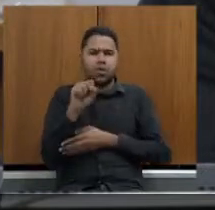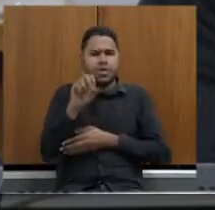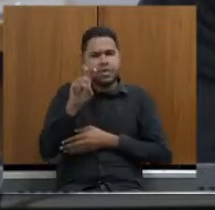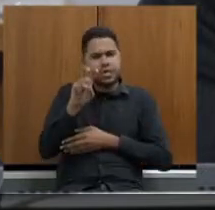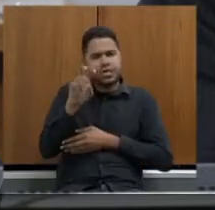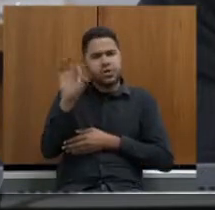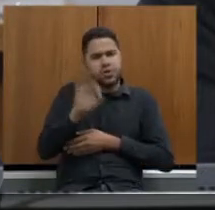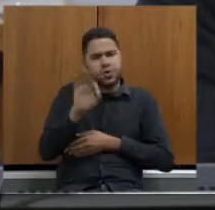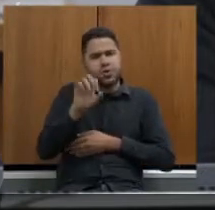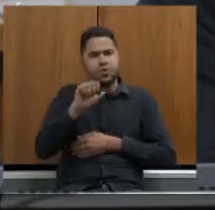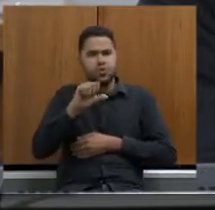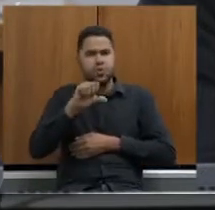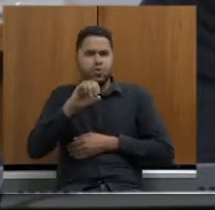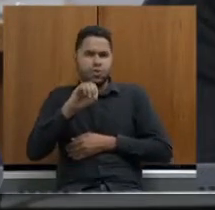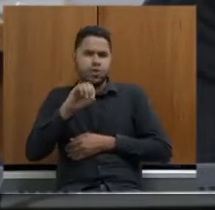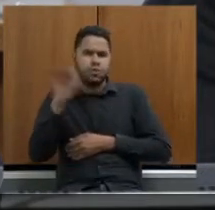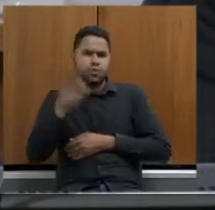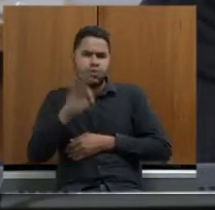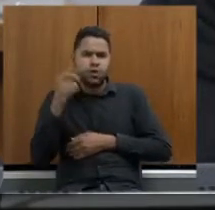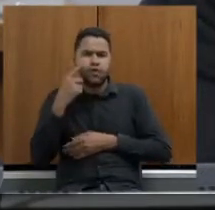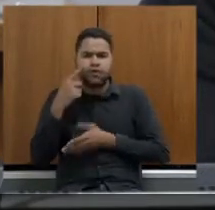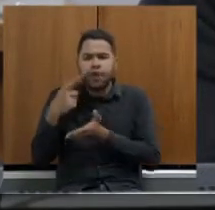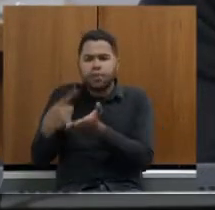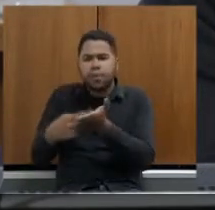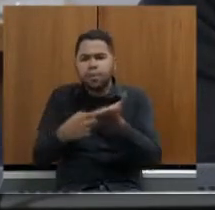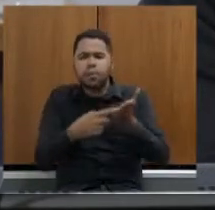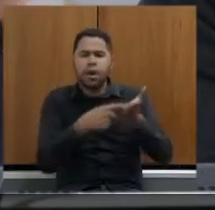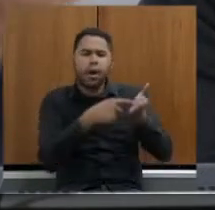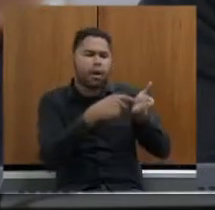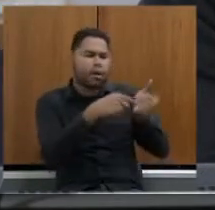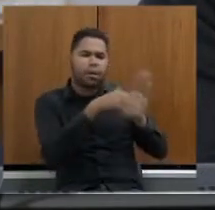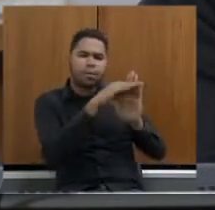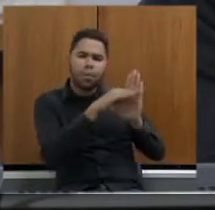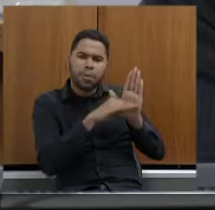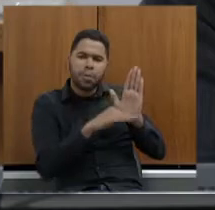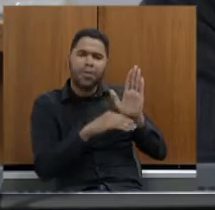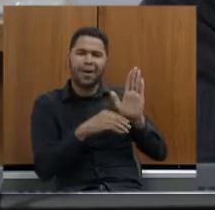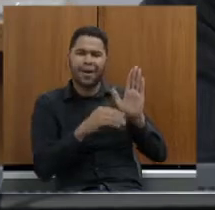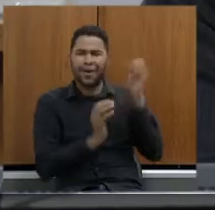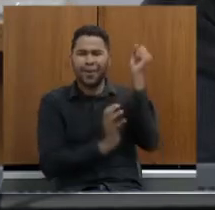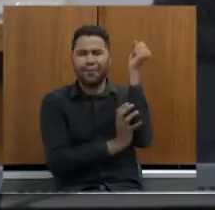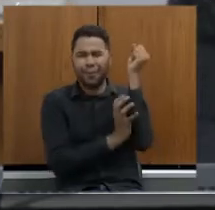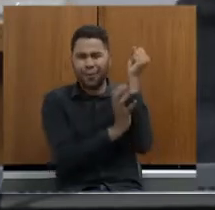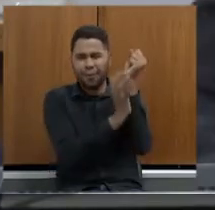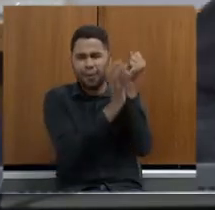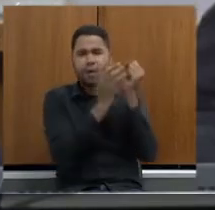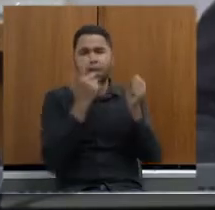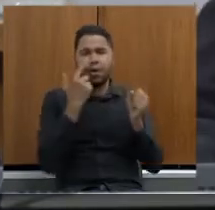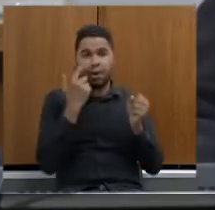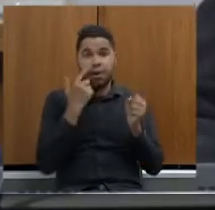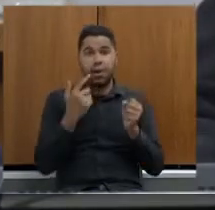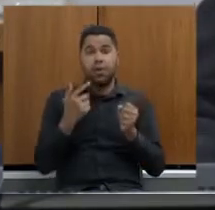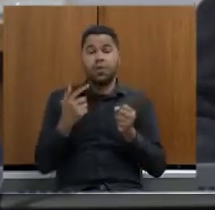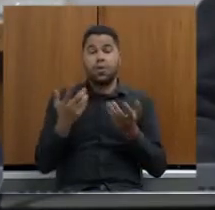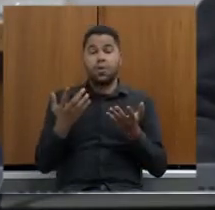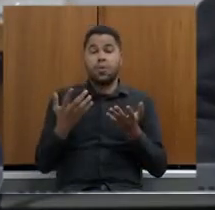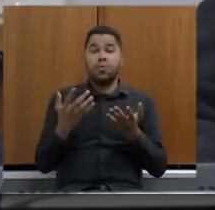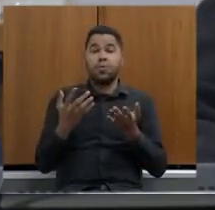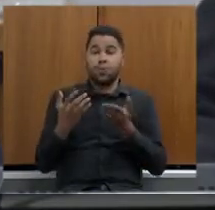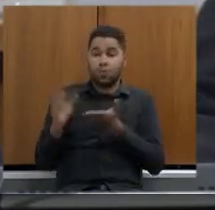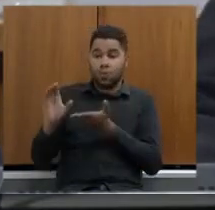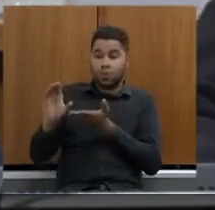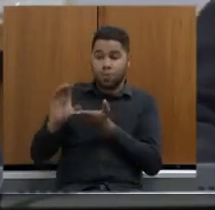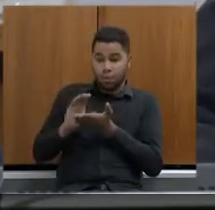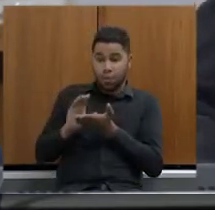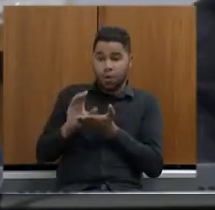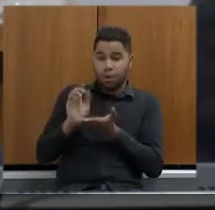% tem fazer formalizações etc e aí como o secretário Luiz falou com o recurso a gente consegue